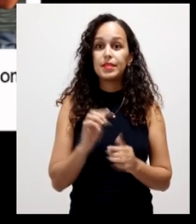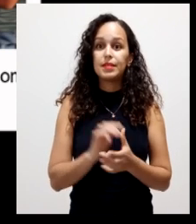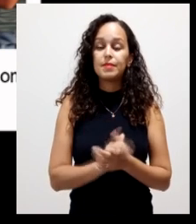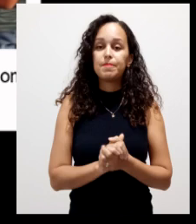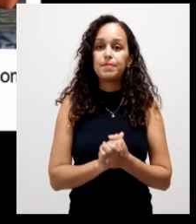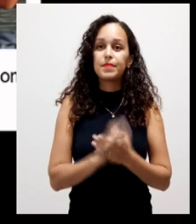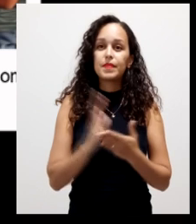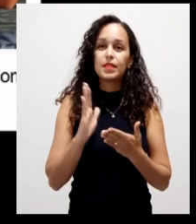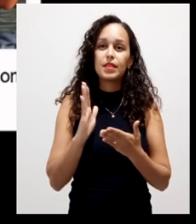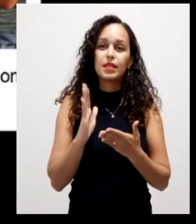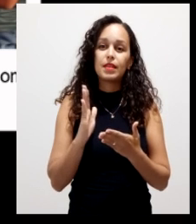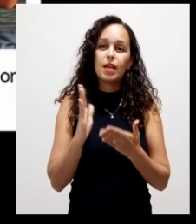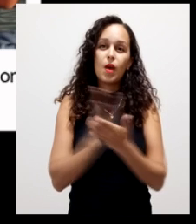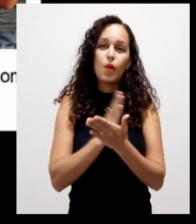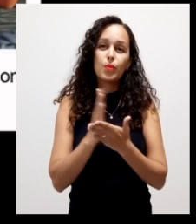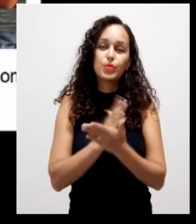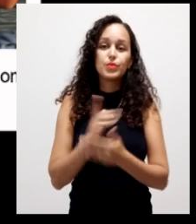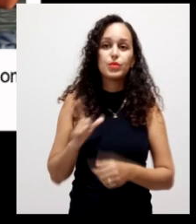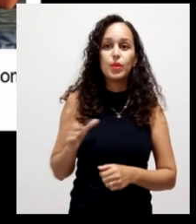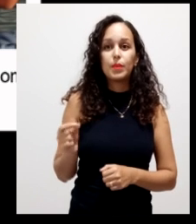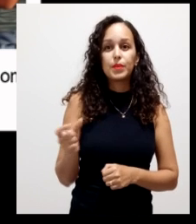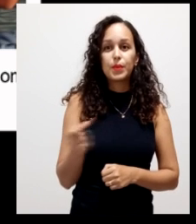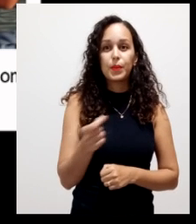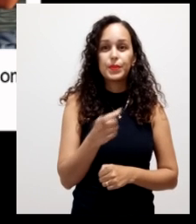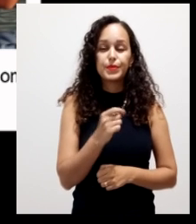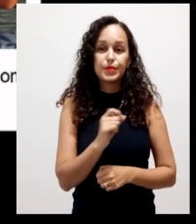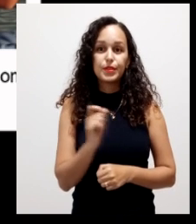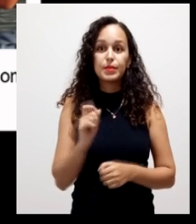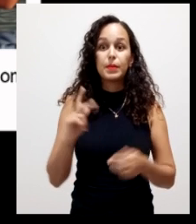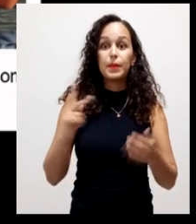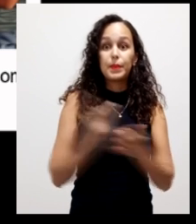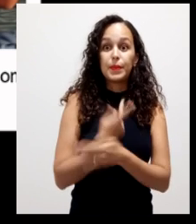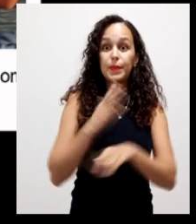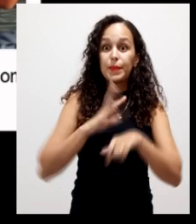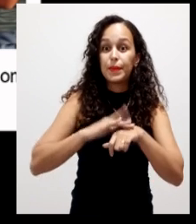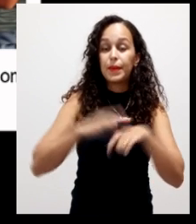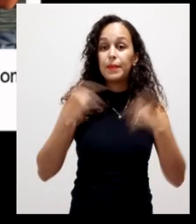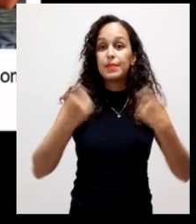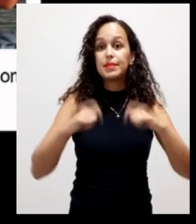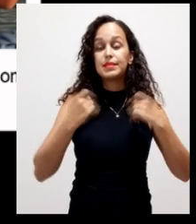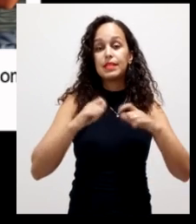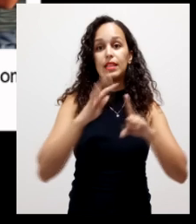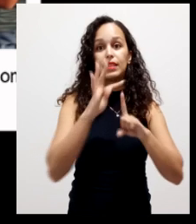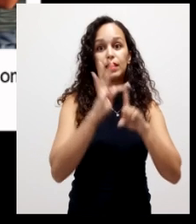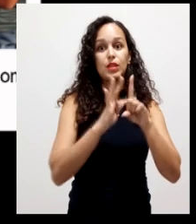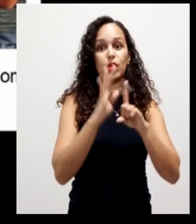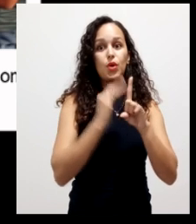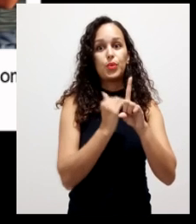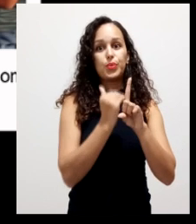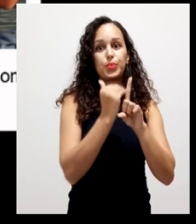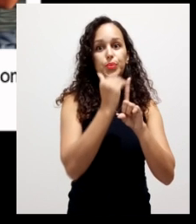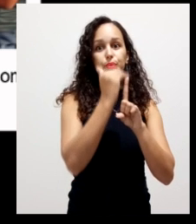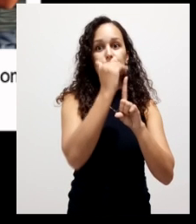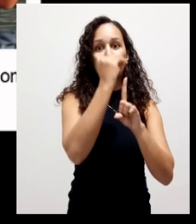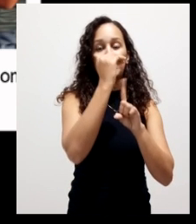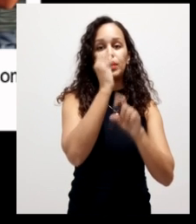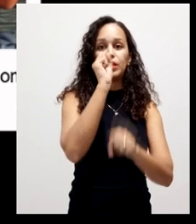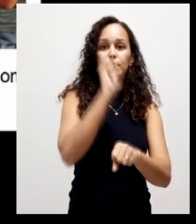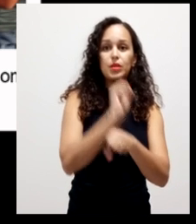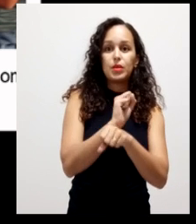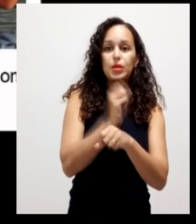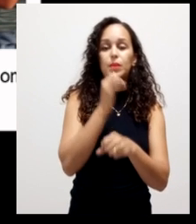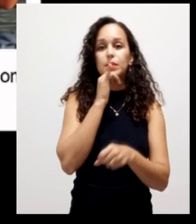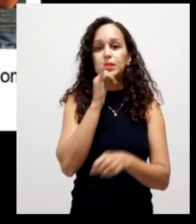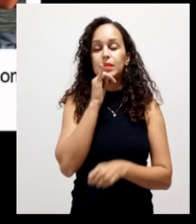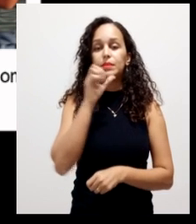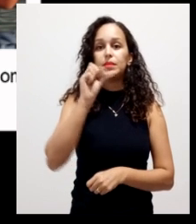algumas alguns alguns micro-organismos que são endopatogênicos eles necessitam de uma temperatura alta para que eles fiquem inativados como o caso